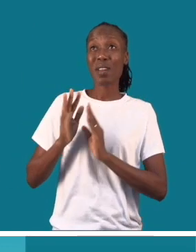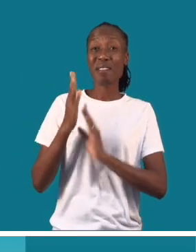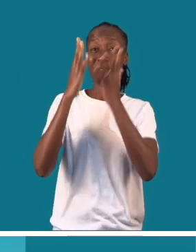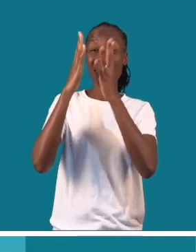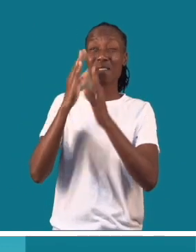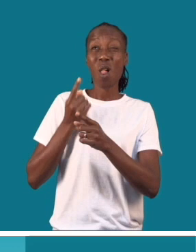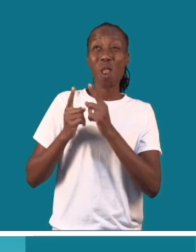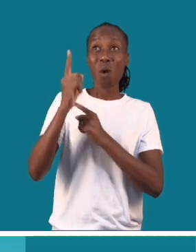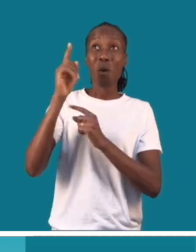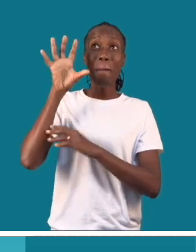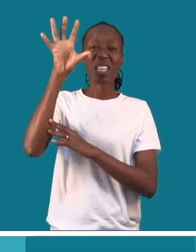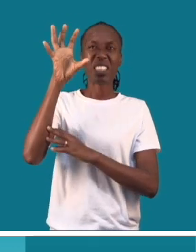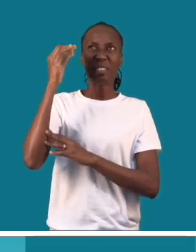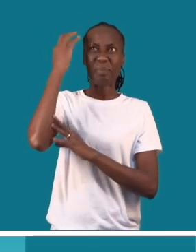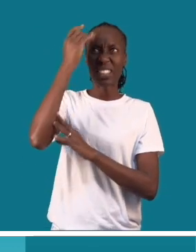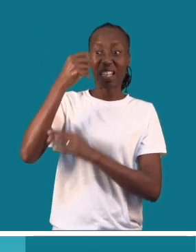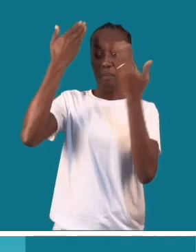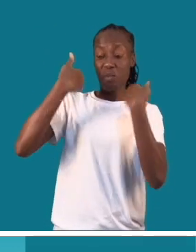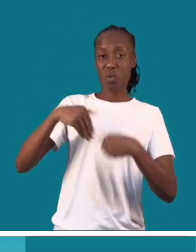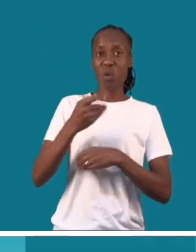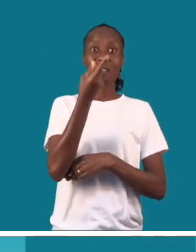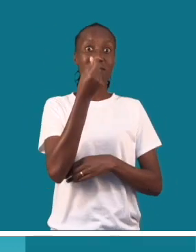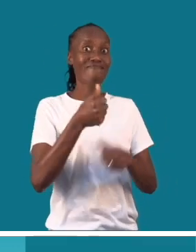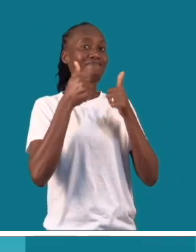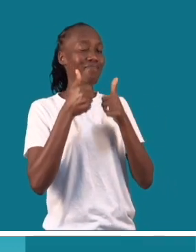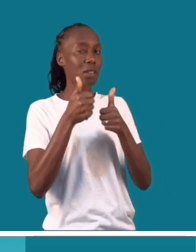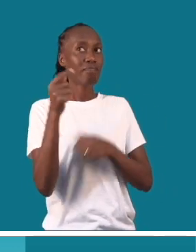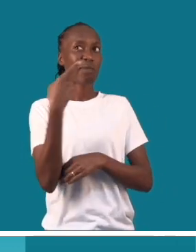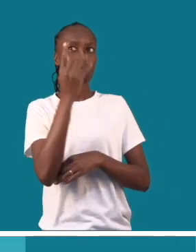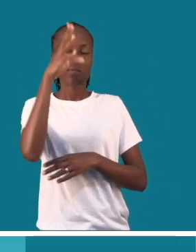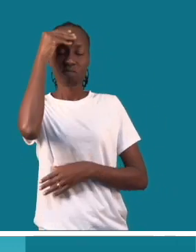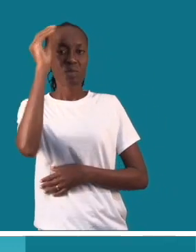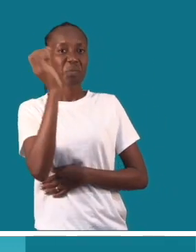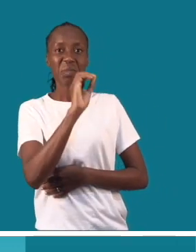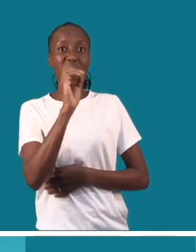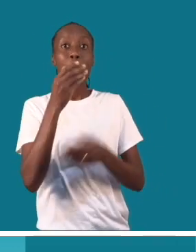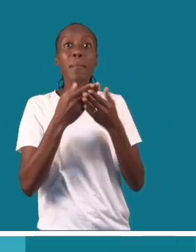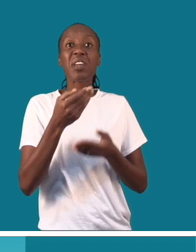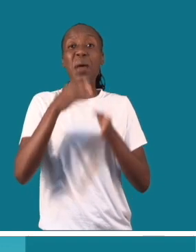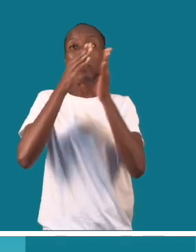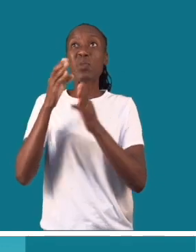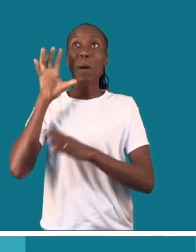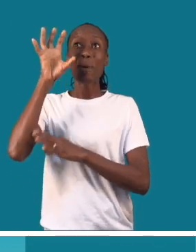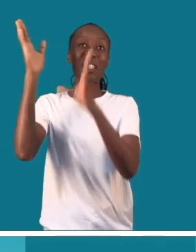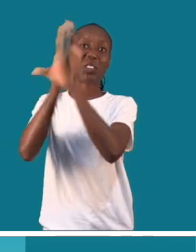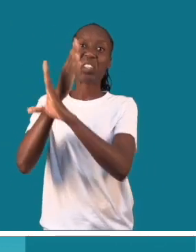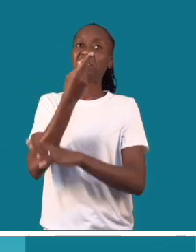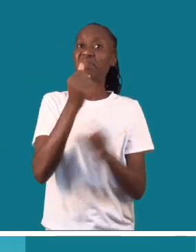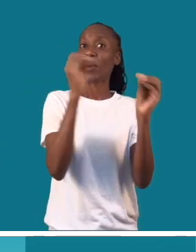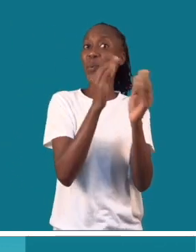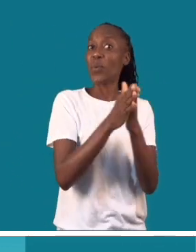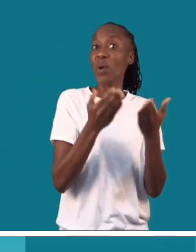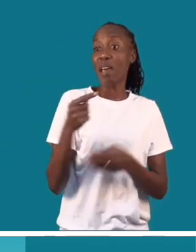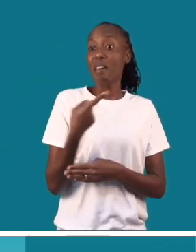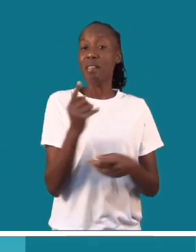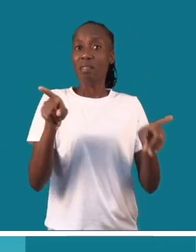um estrangeiro é visto como uma pessoa com muito dinheiro. Não entendem que um estrangeiro não tem dinheiro,